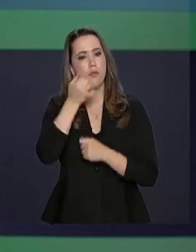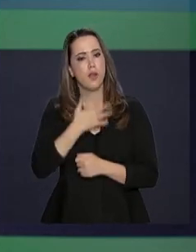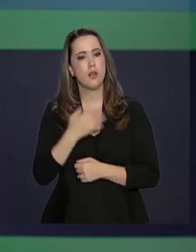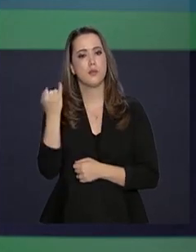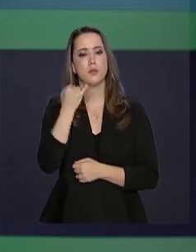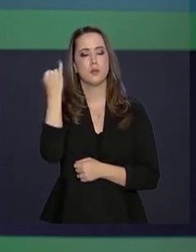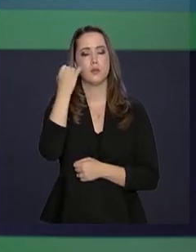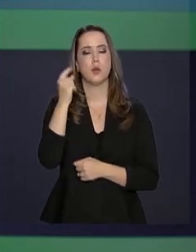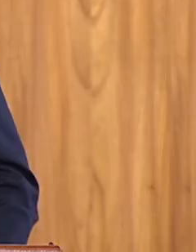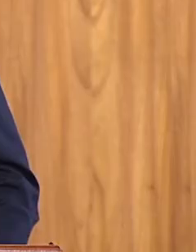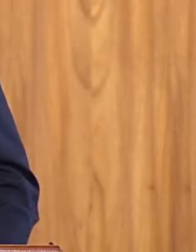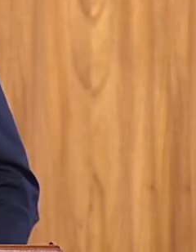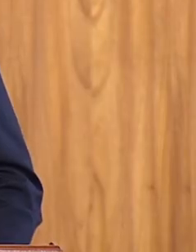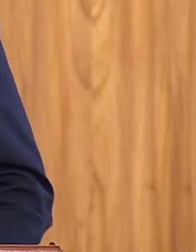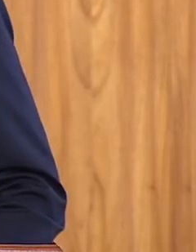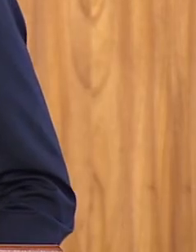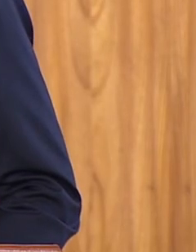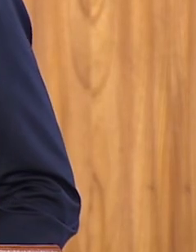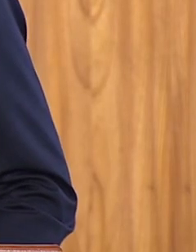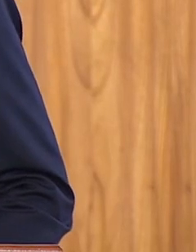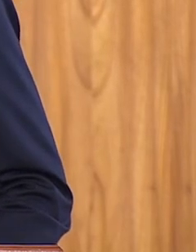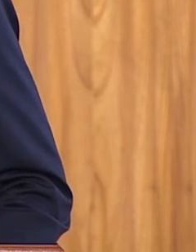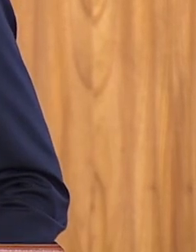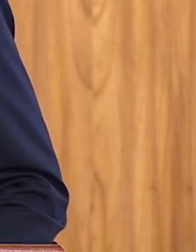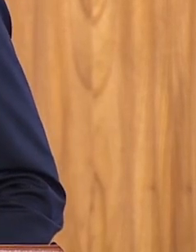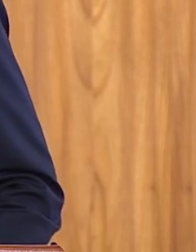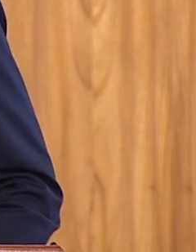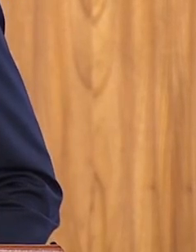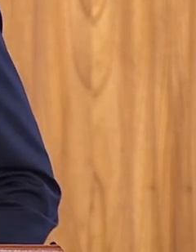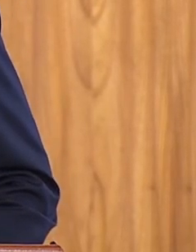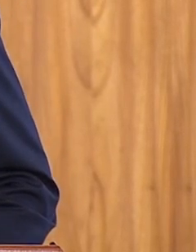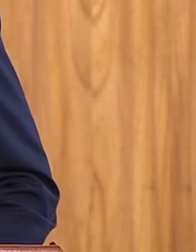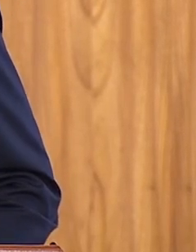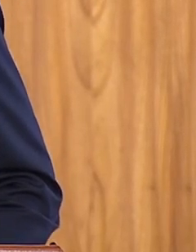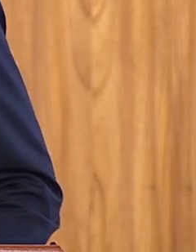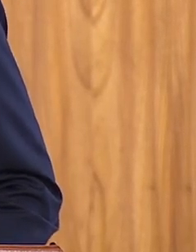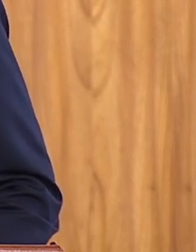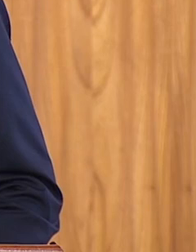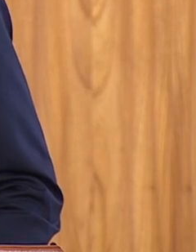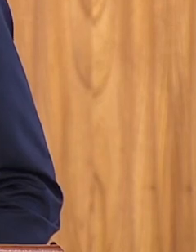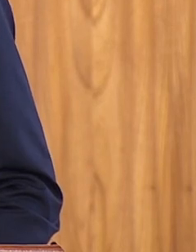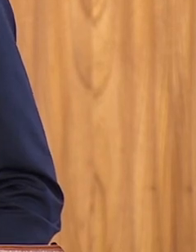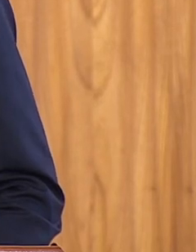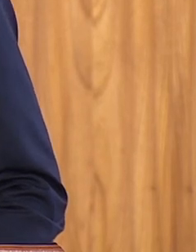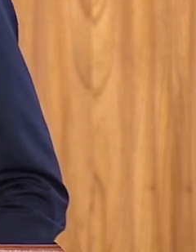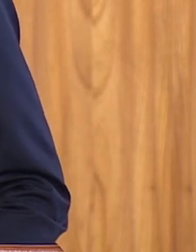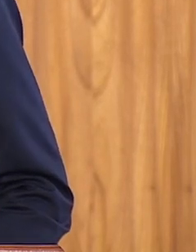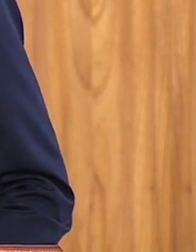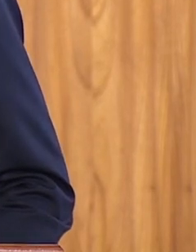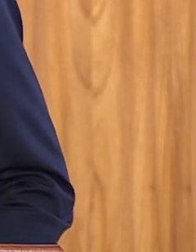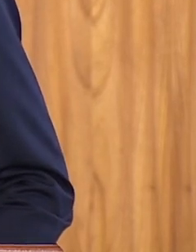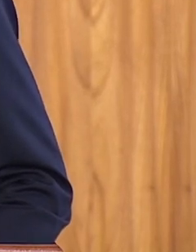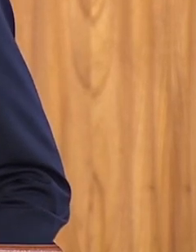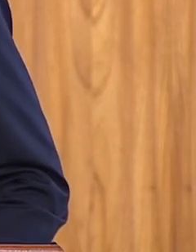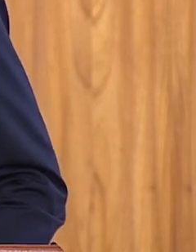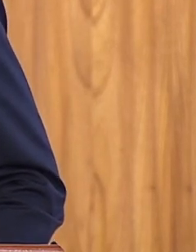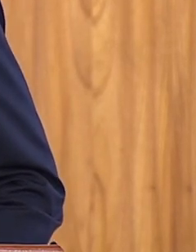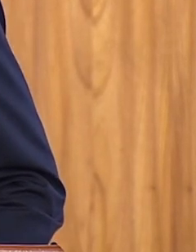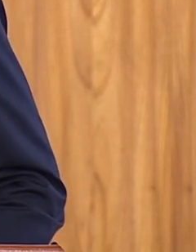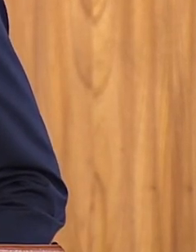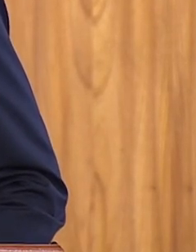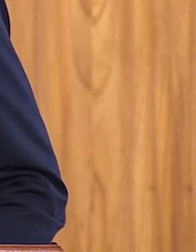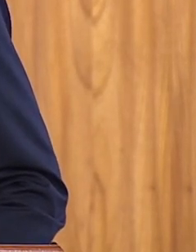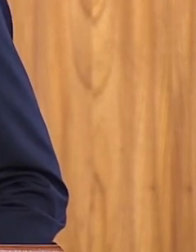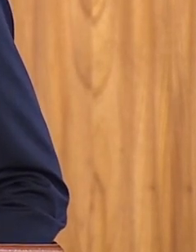modernizar Mercosul. Temos que criar novas oportunidades de comércio e investimentos, a fim de